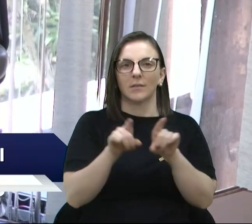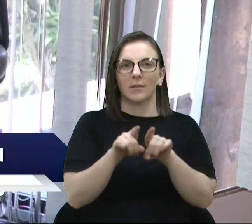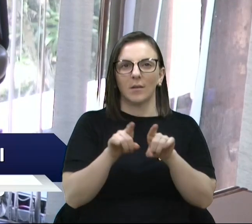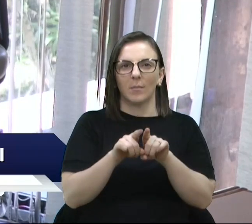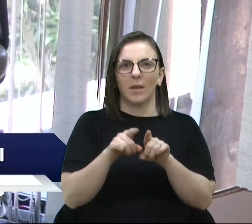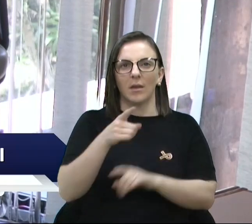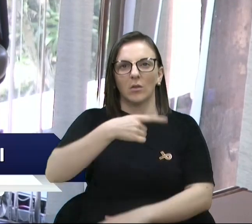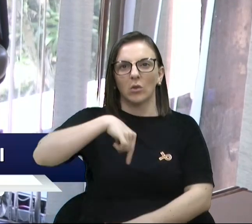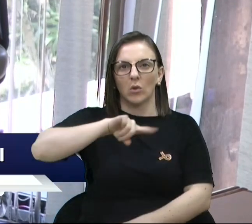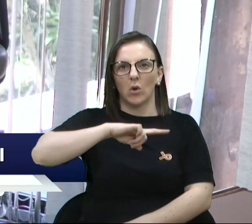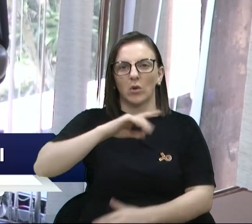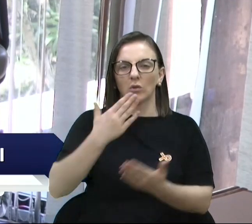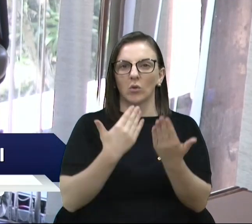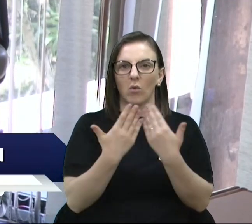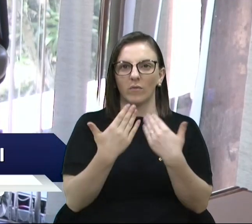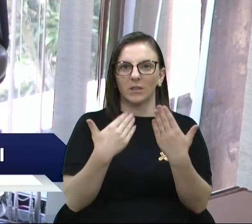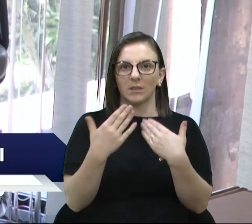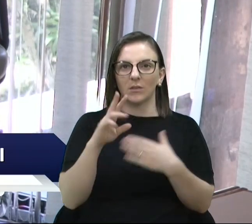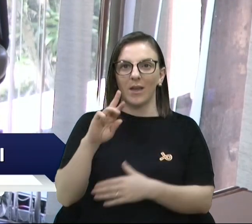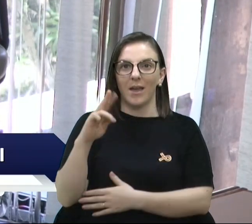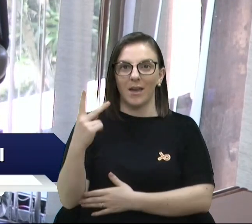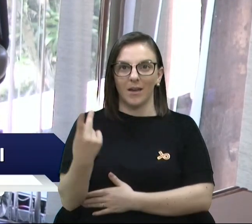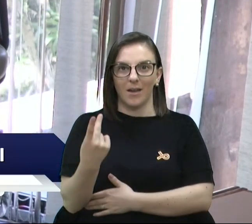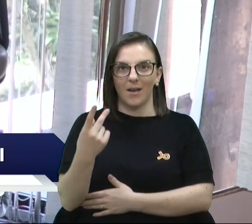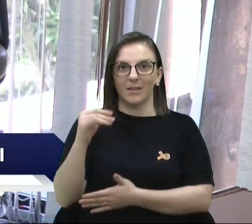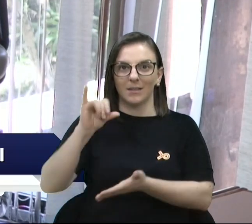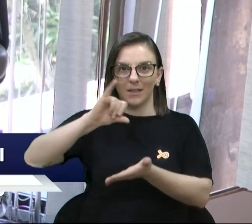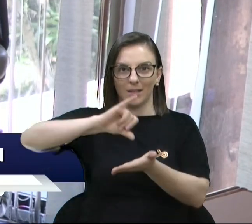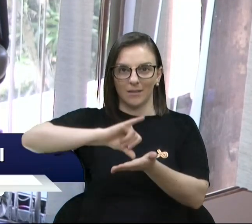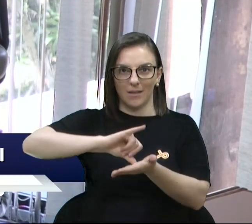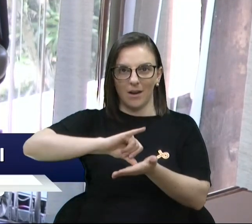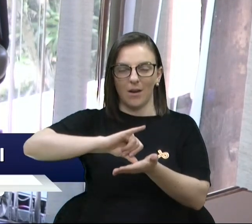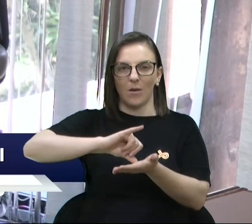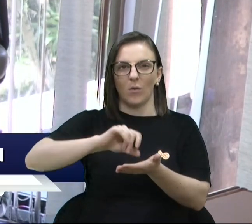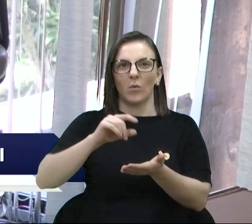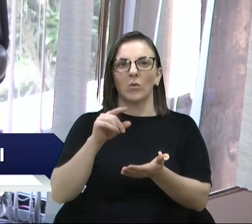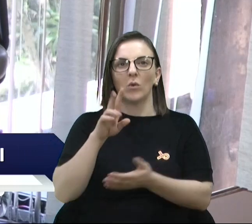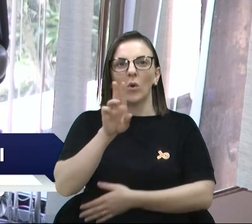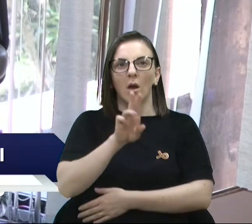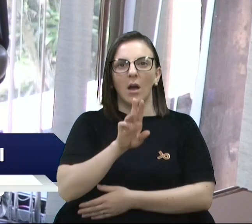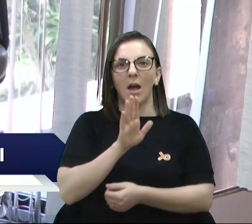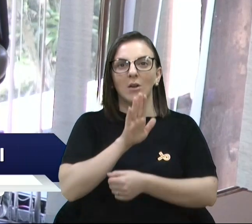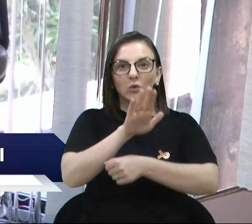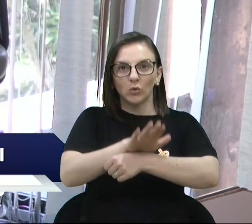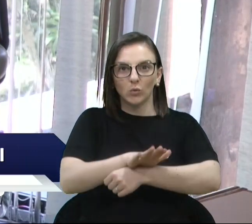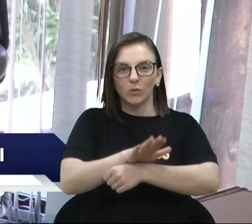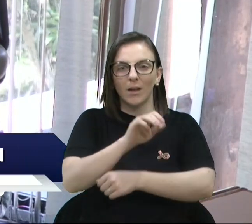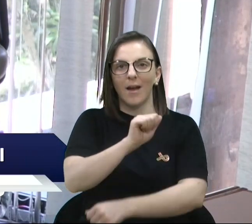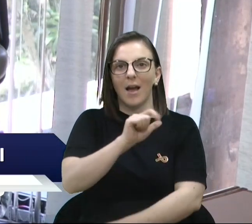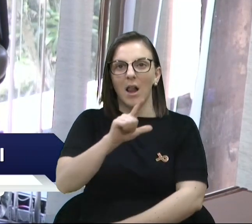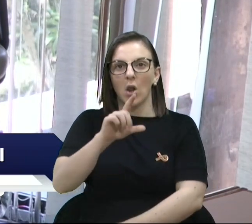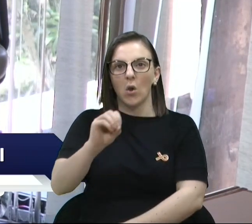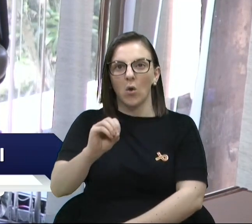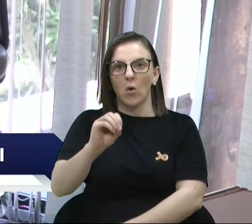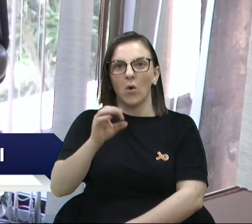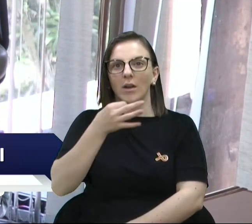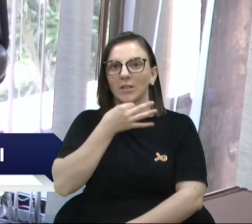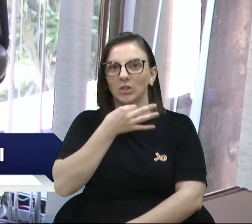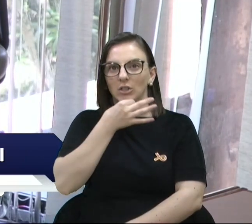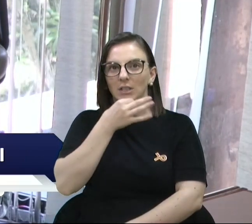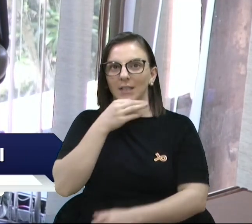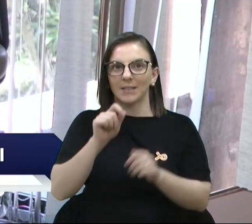conversando com o RH Central para disponibilização do Alô Caxias para agendamento de consultas,